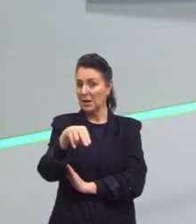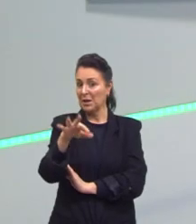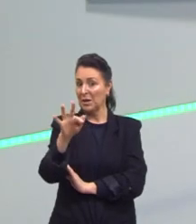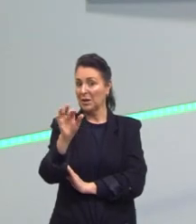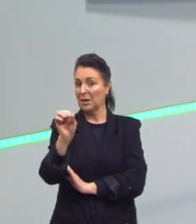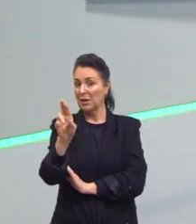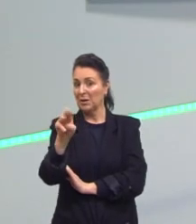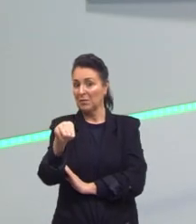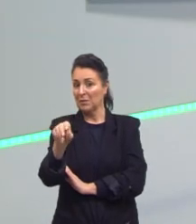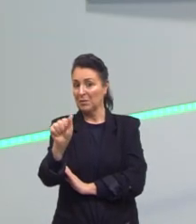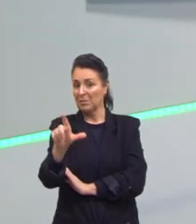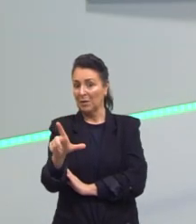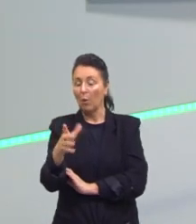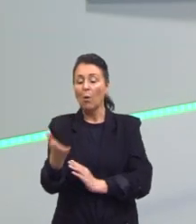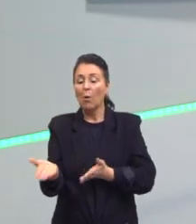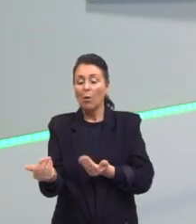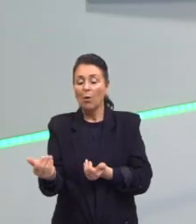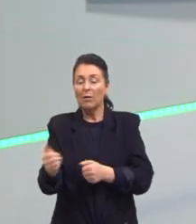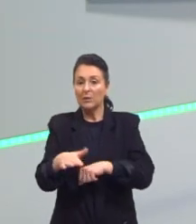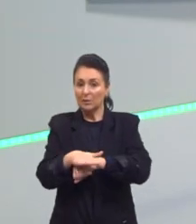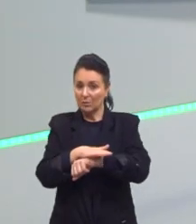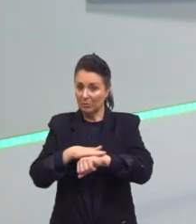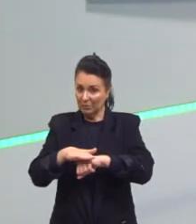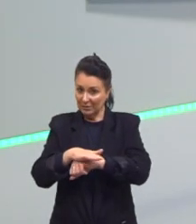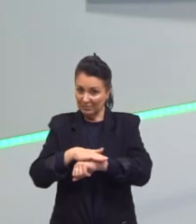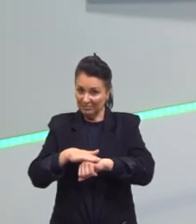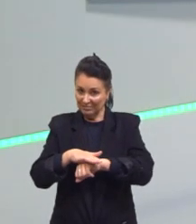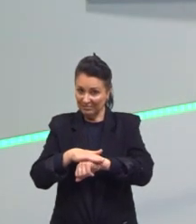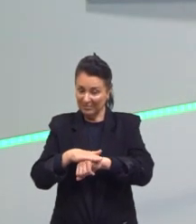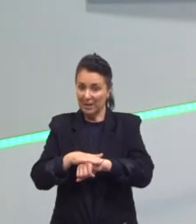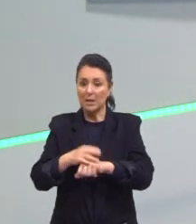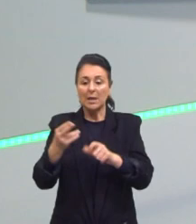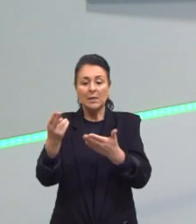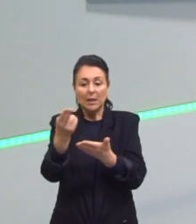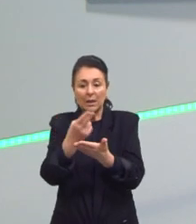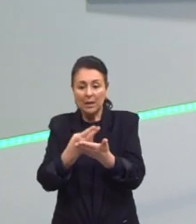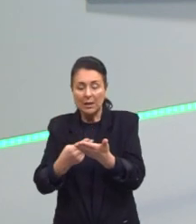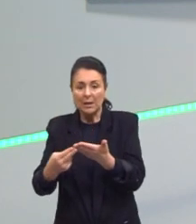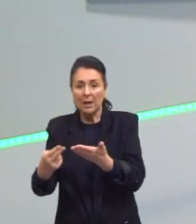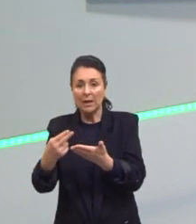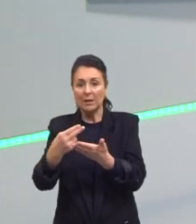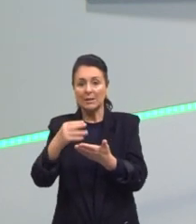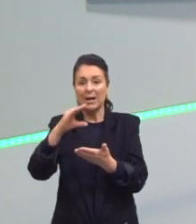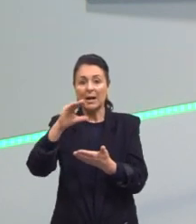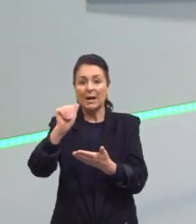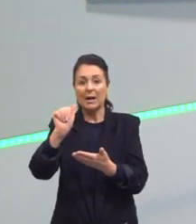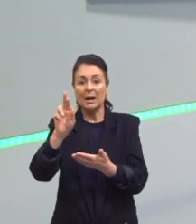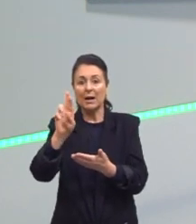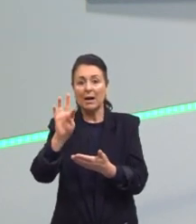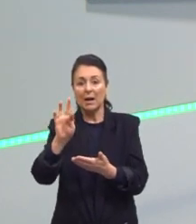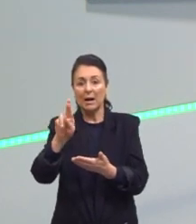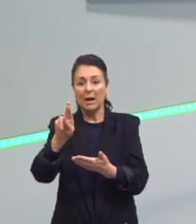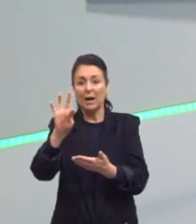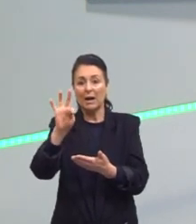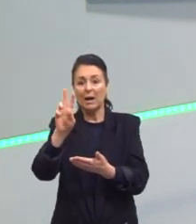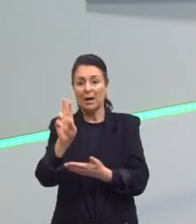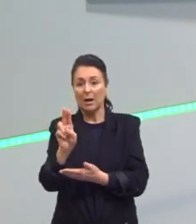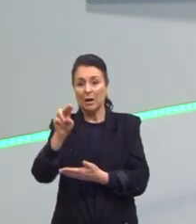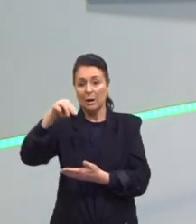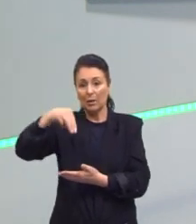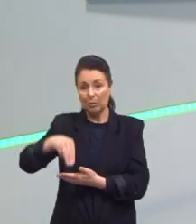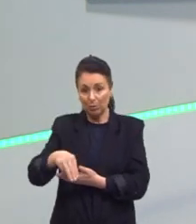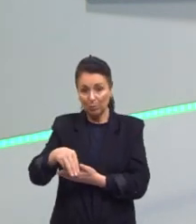conversando E essa Essa charge ali Esse cartoon Vai exatamente fazer essa